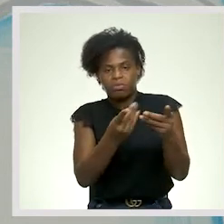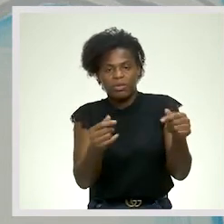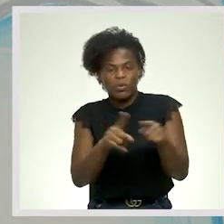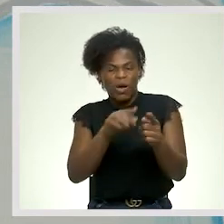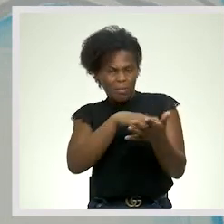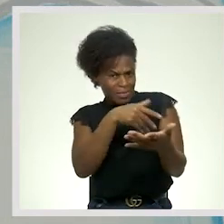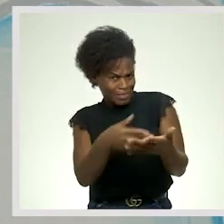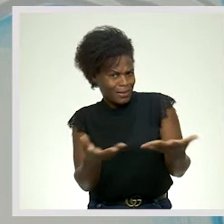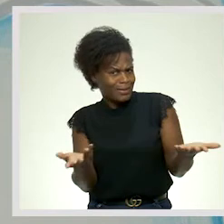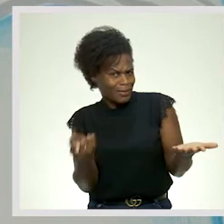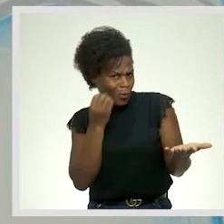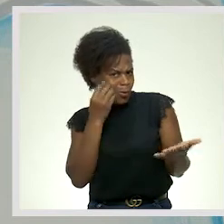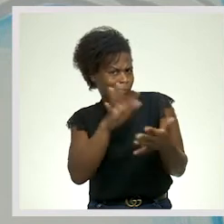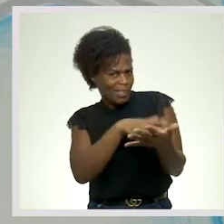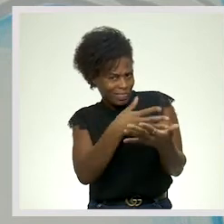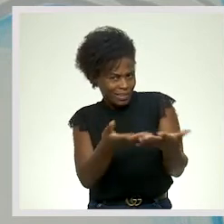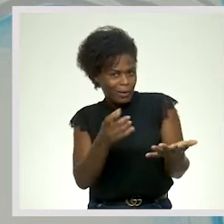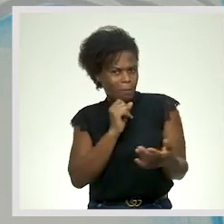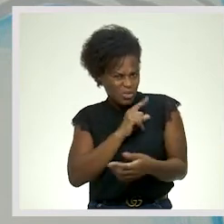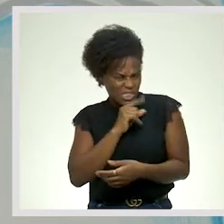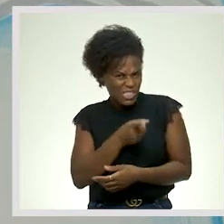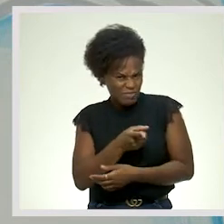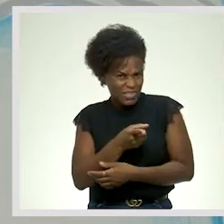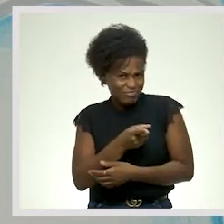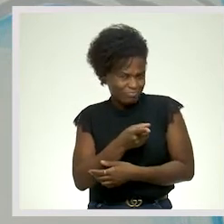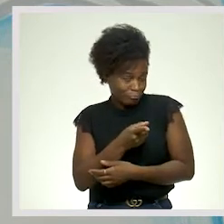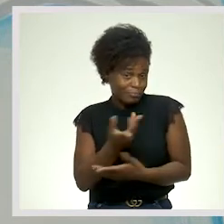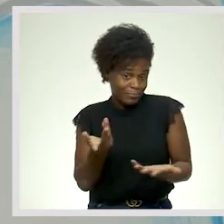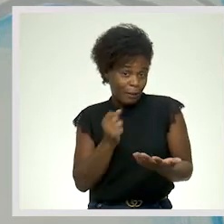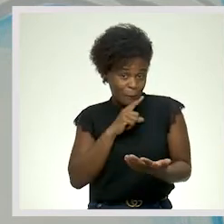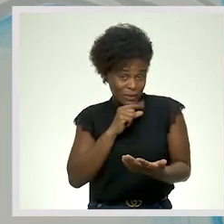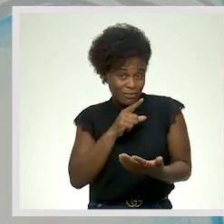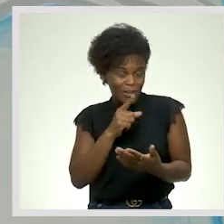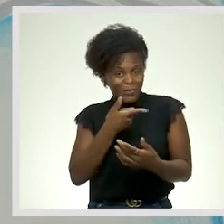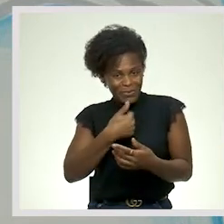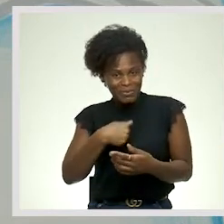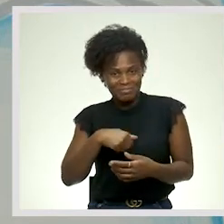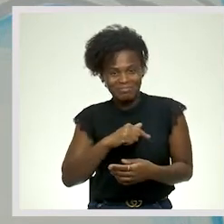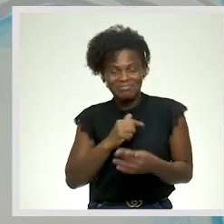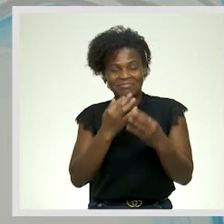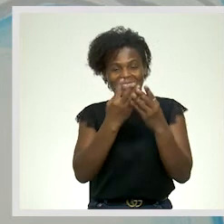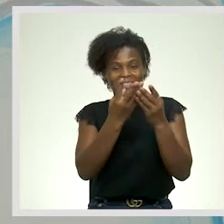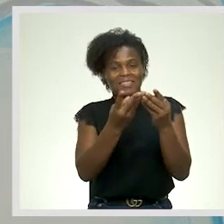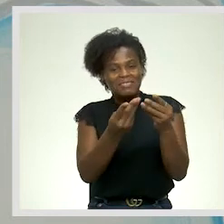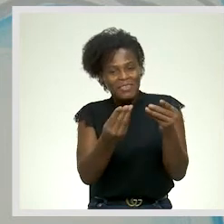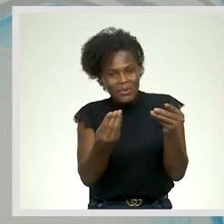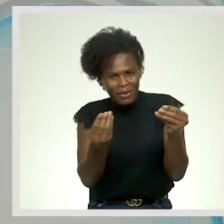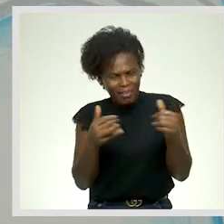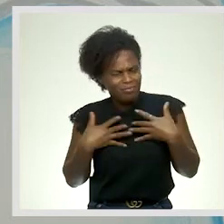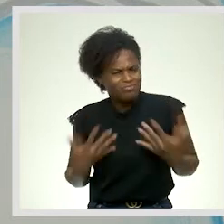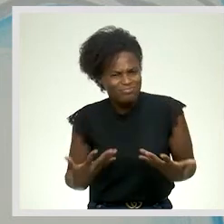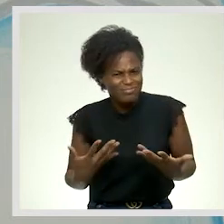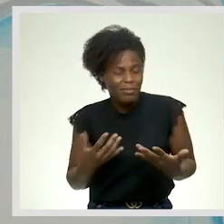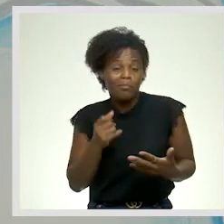manteiga. É possível que nós nos desgastemos. Podemos nos